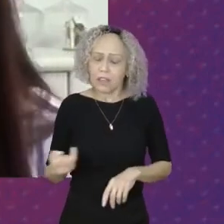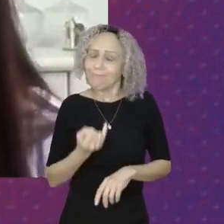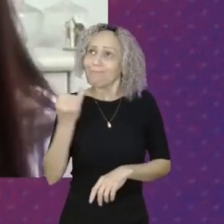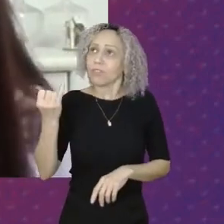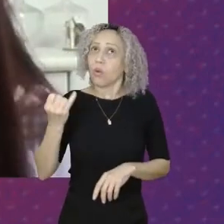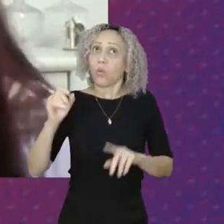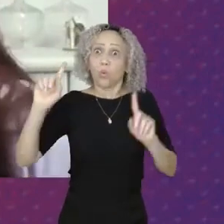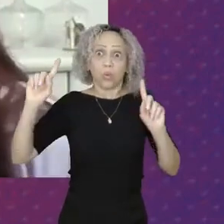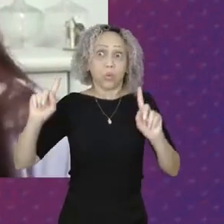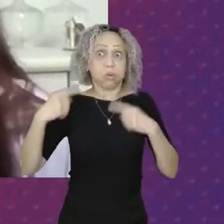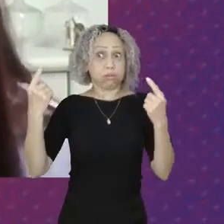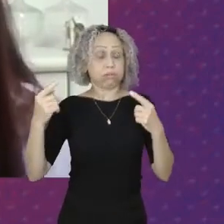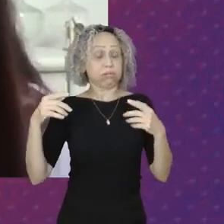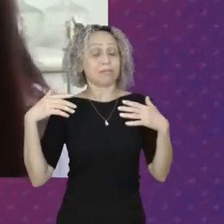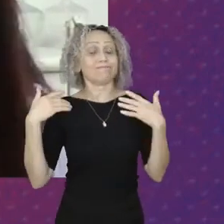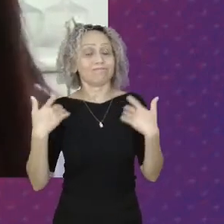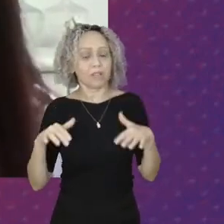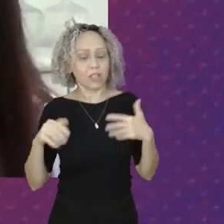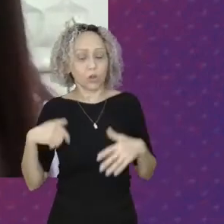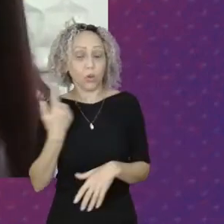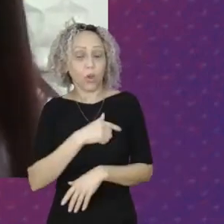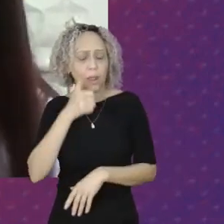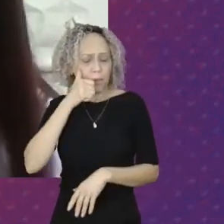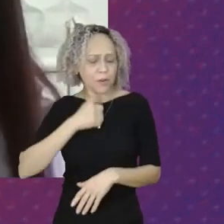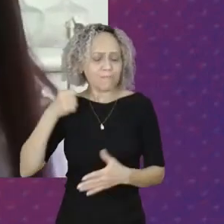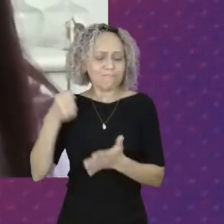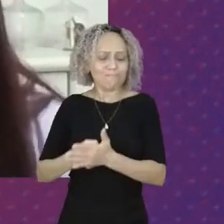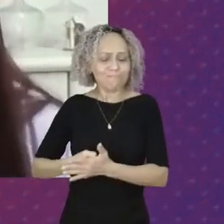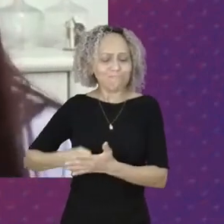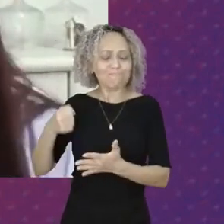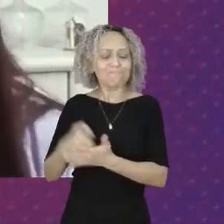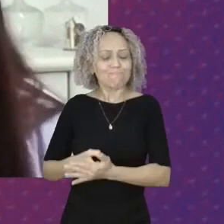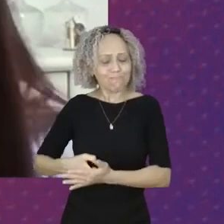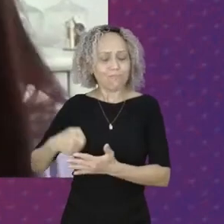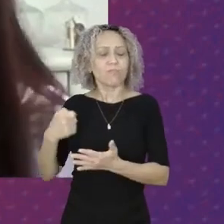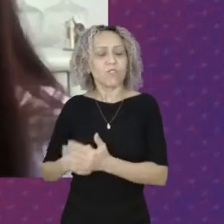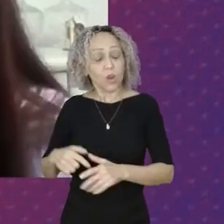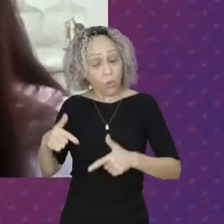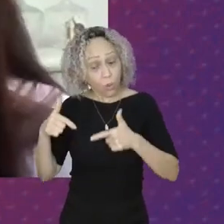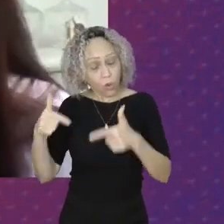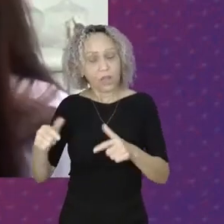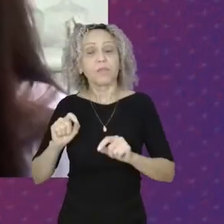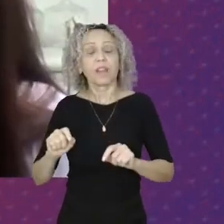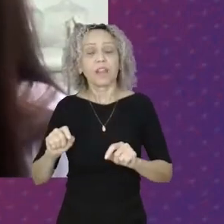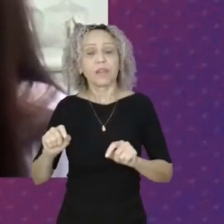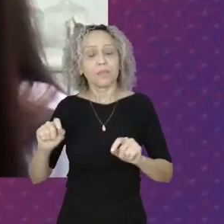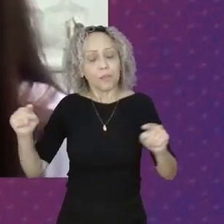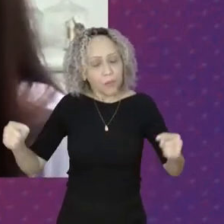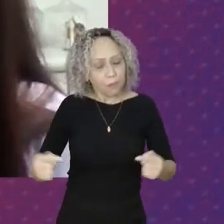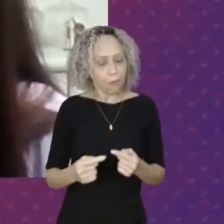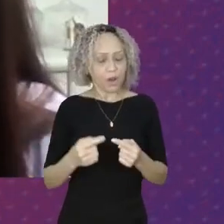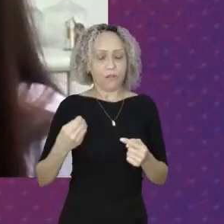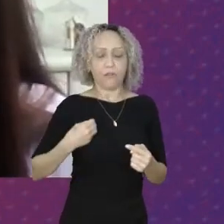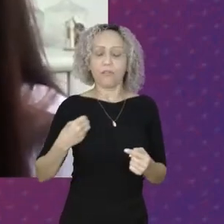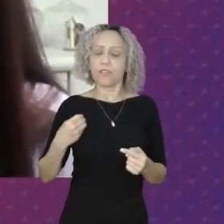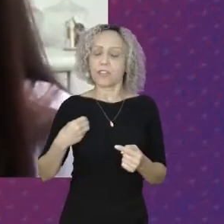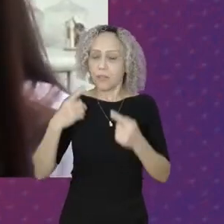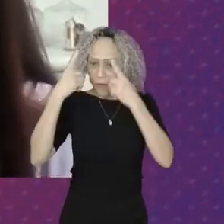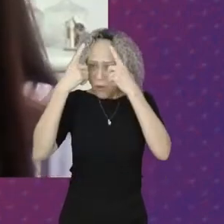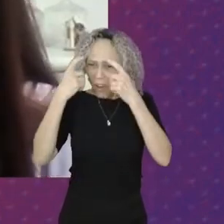desafio E nós mulheres Continuaremos lutando Por isso Que é Por uma vida Livre de violência